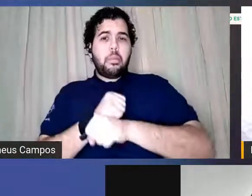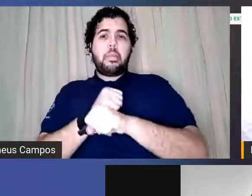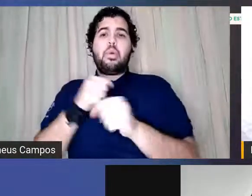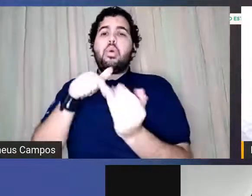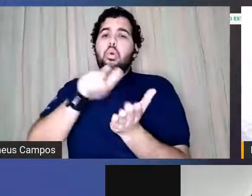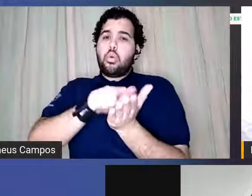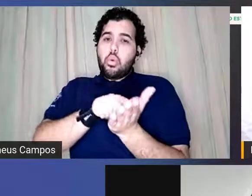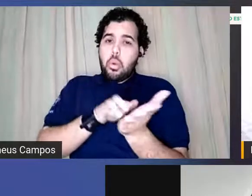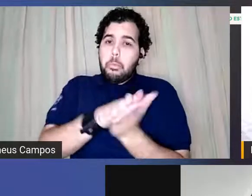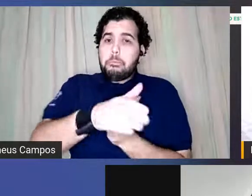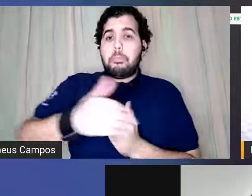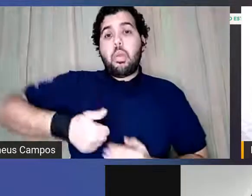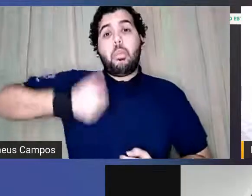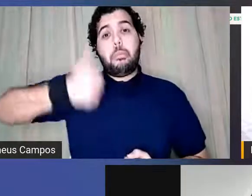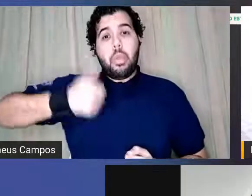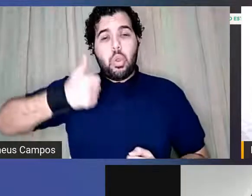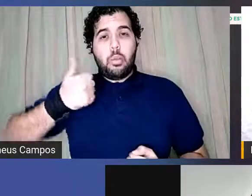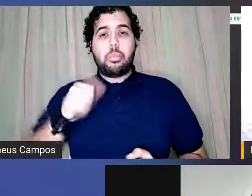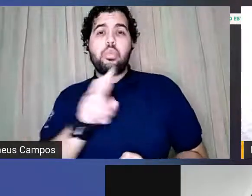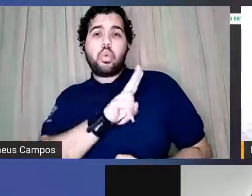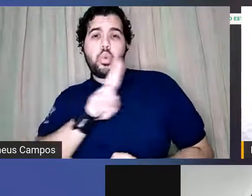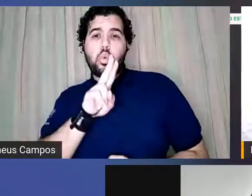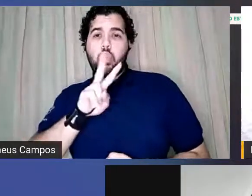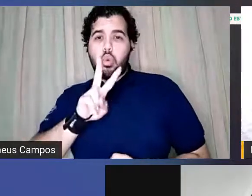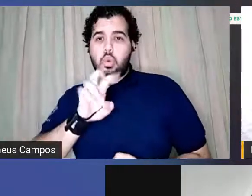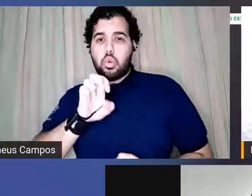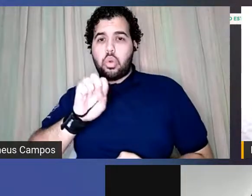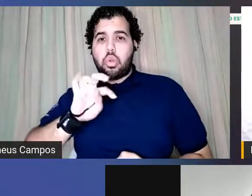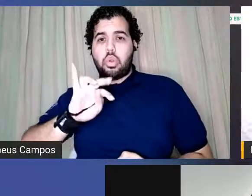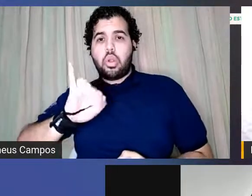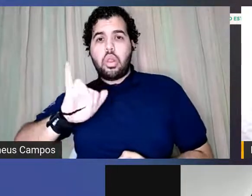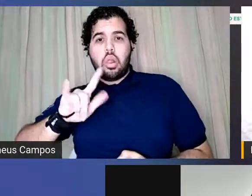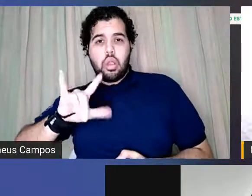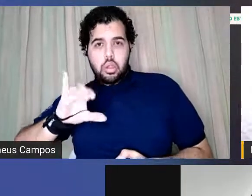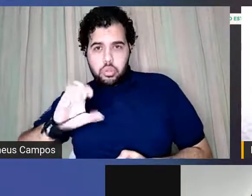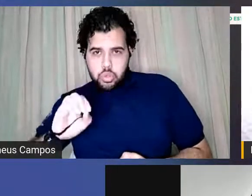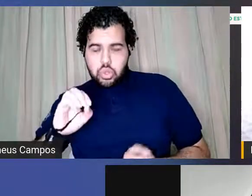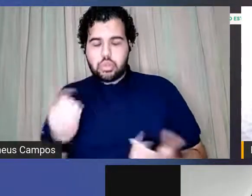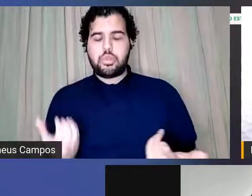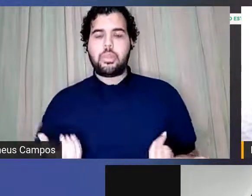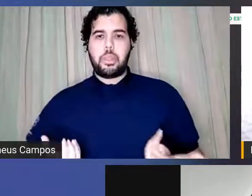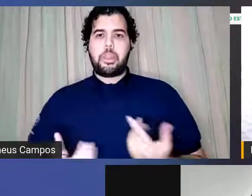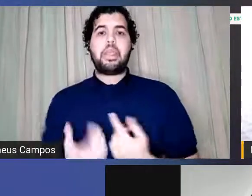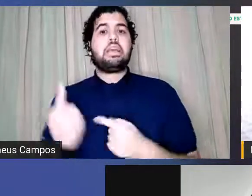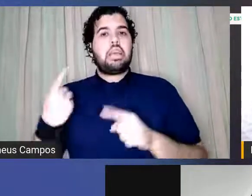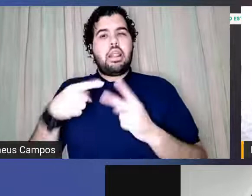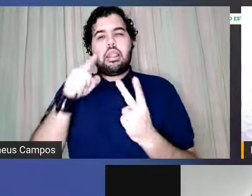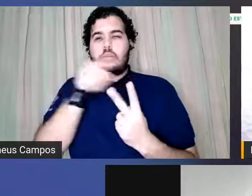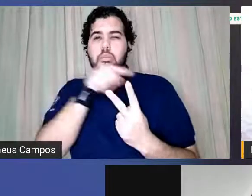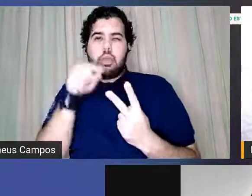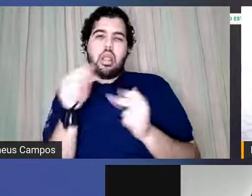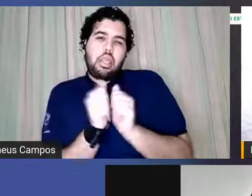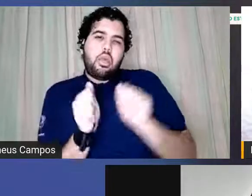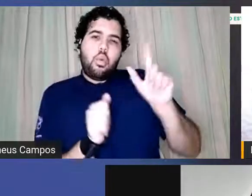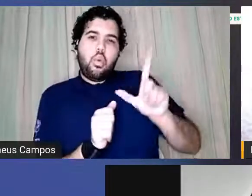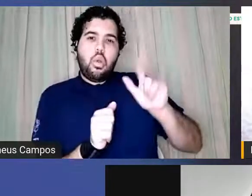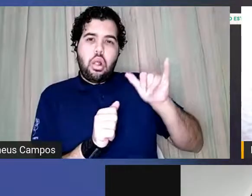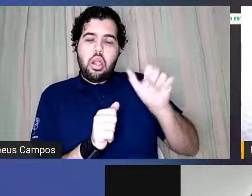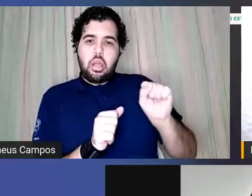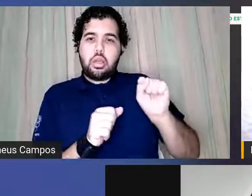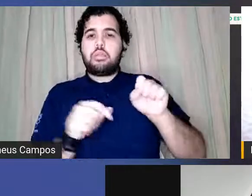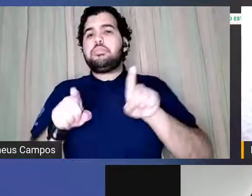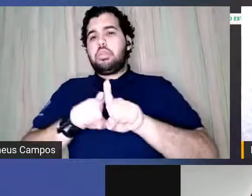livro, intitulado Vestígios. Assim como a Laís, eu também tenho somado